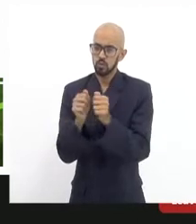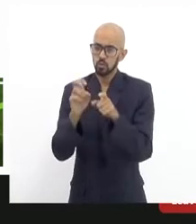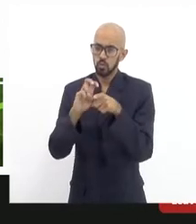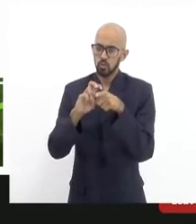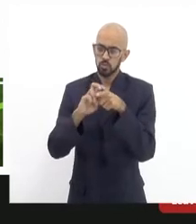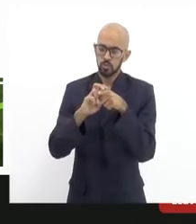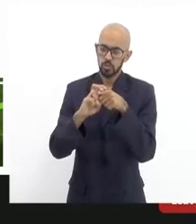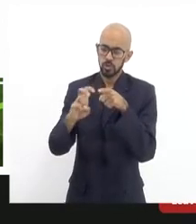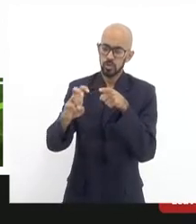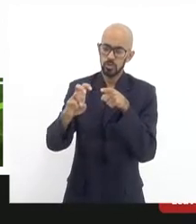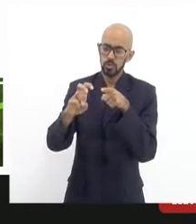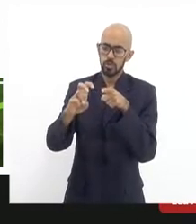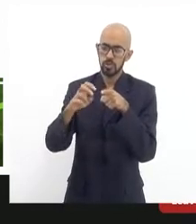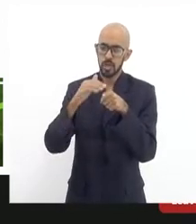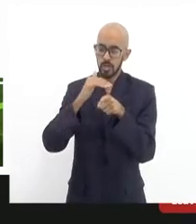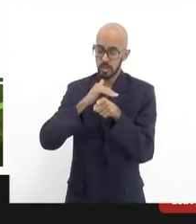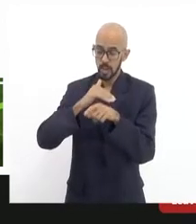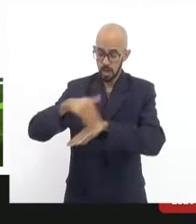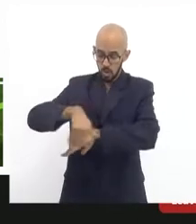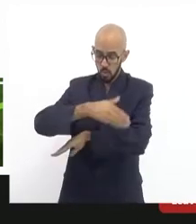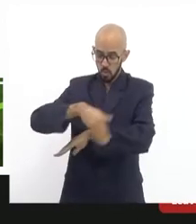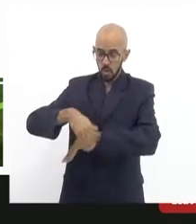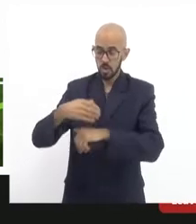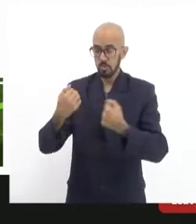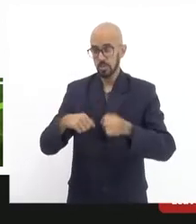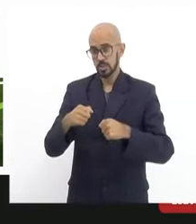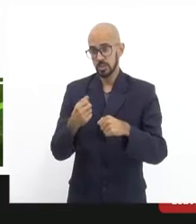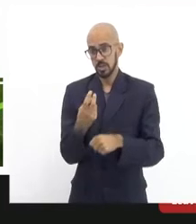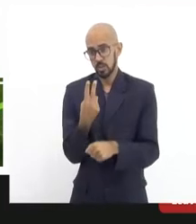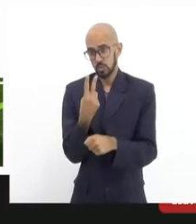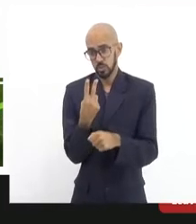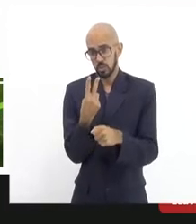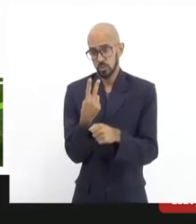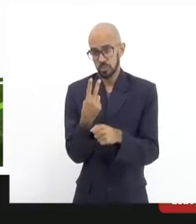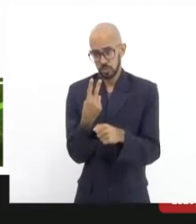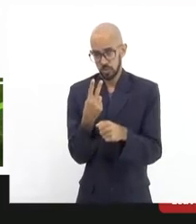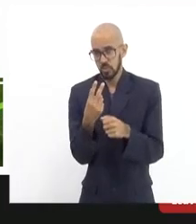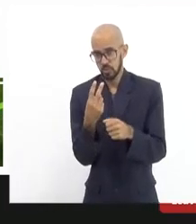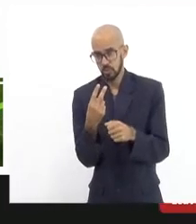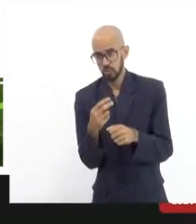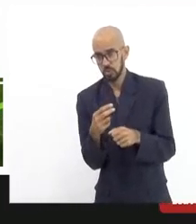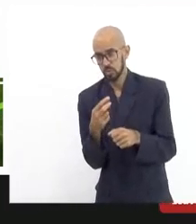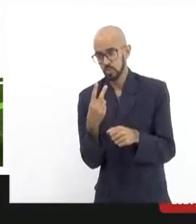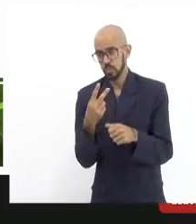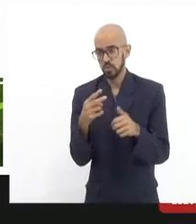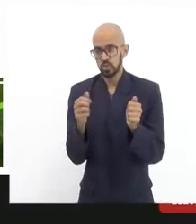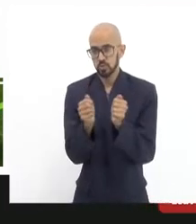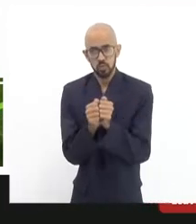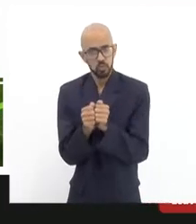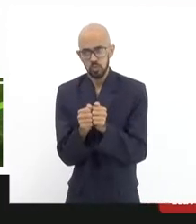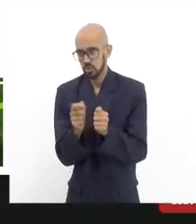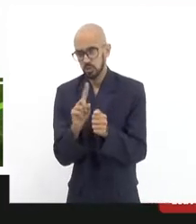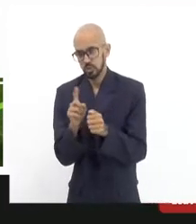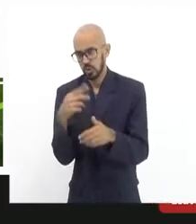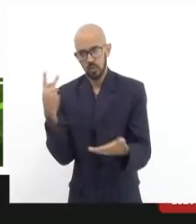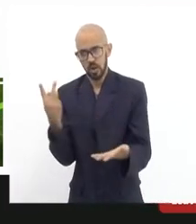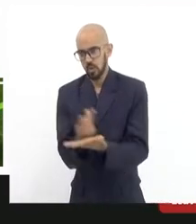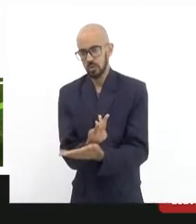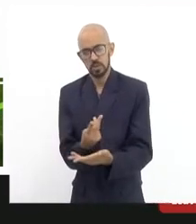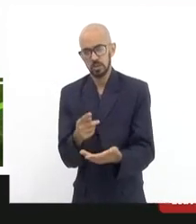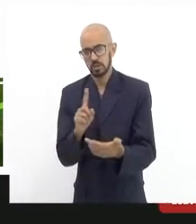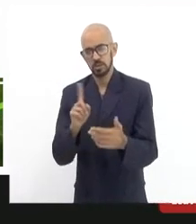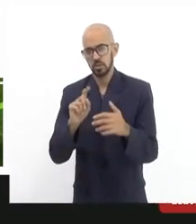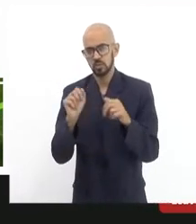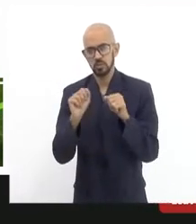pavimento tem que funcionar bem com o trilho e com a pressão pneumática, e isso não acontece, ou seja, não foi